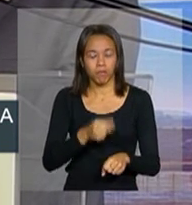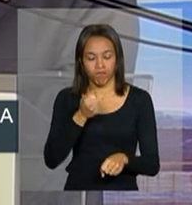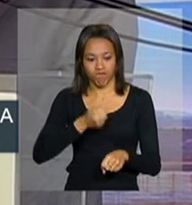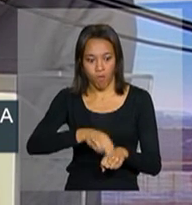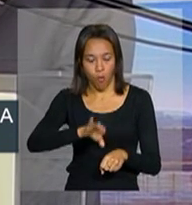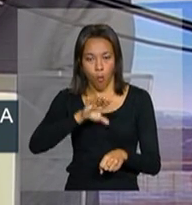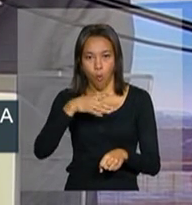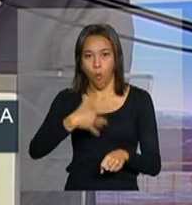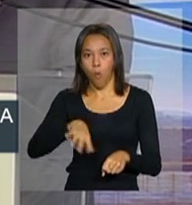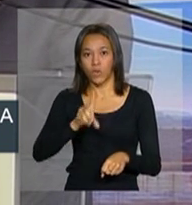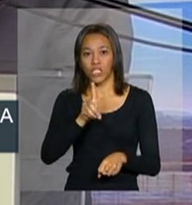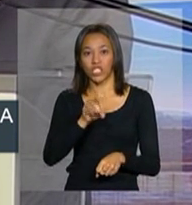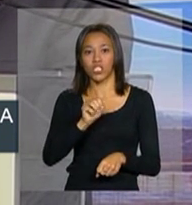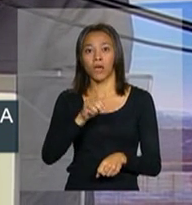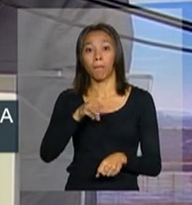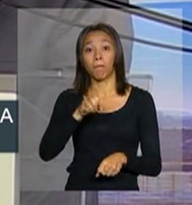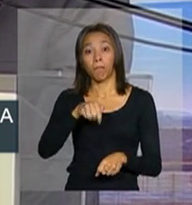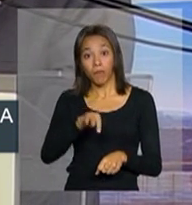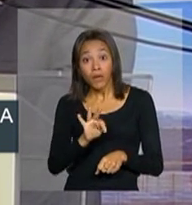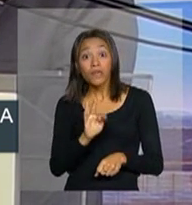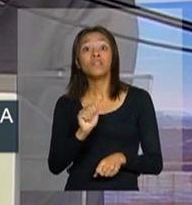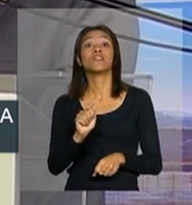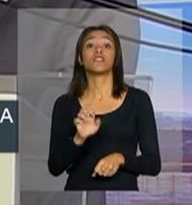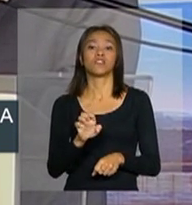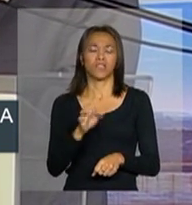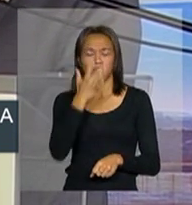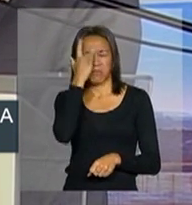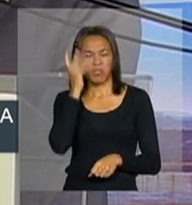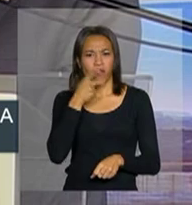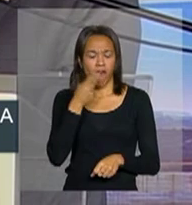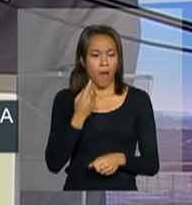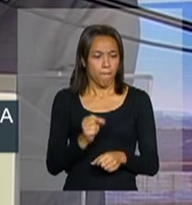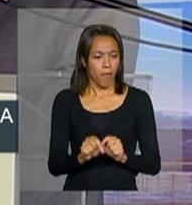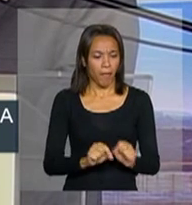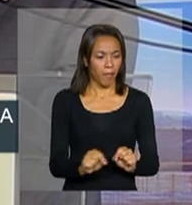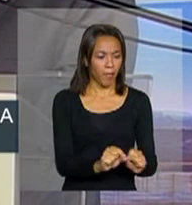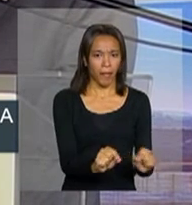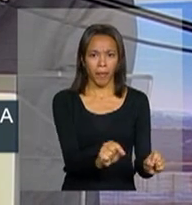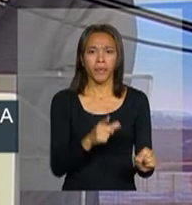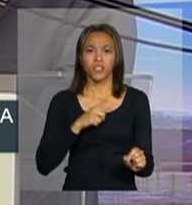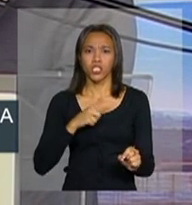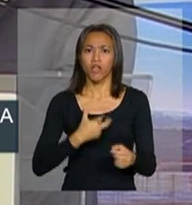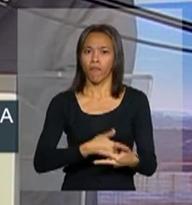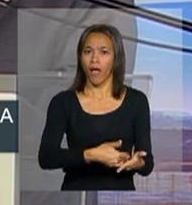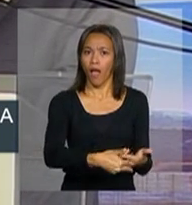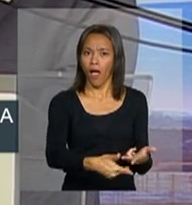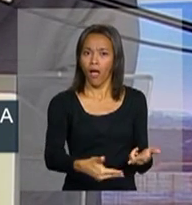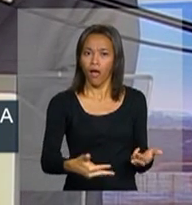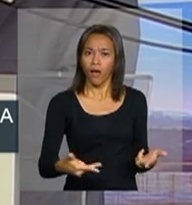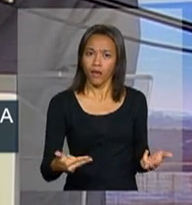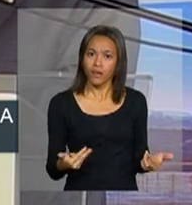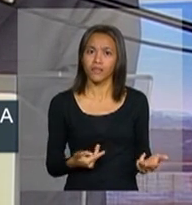que todos diziam abundantes no rolar das pedras e da areia